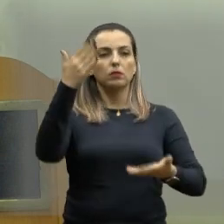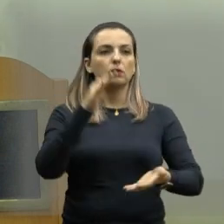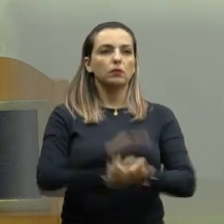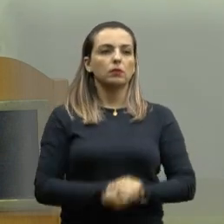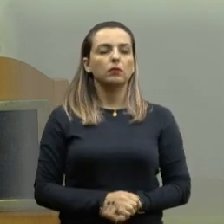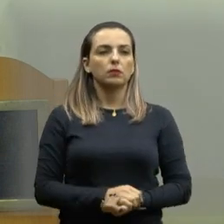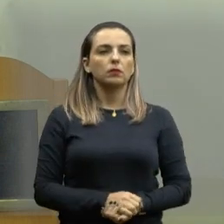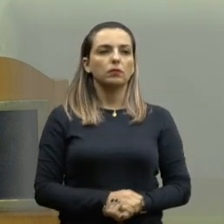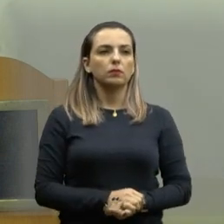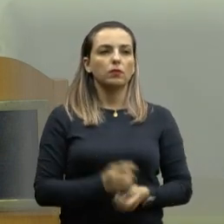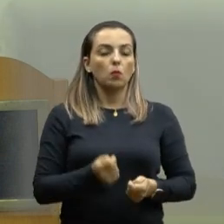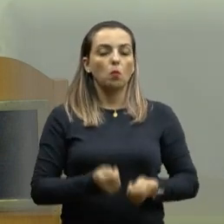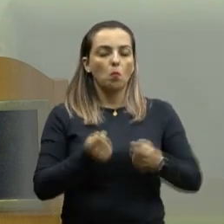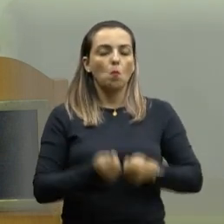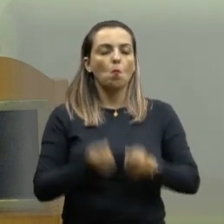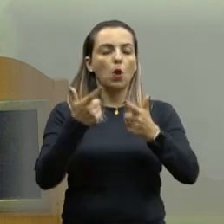Um lindo ano novo para todos.